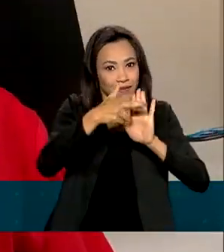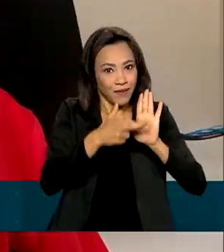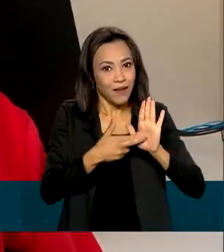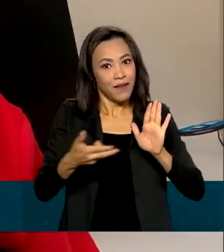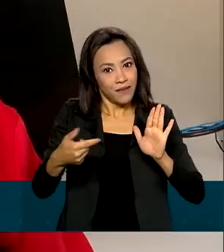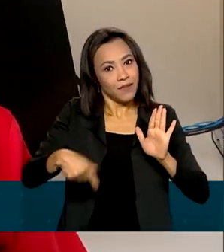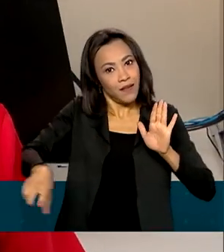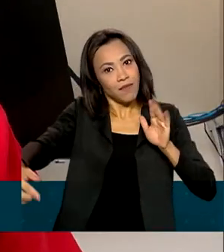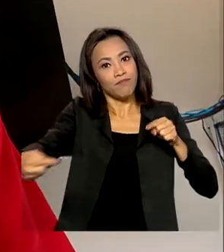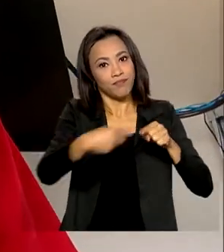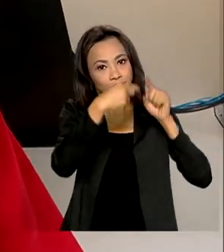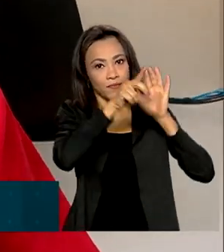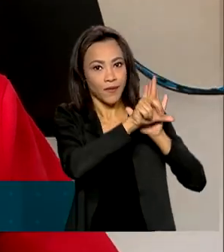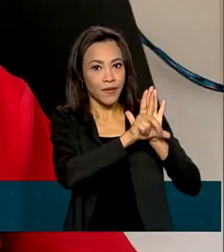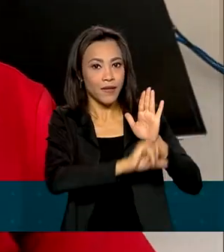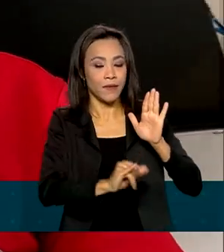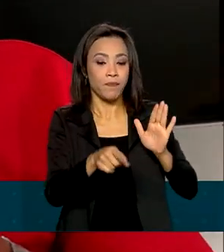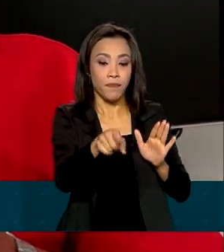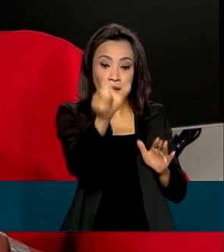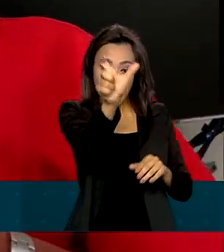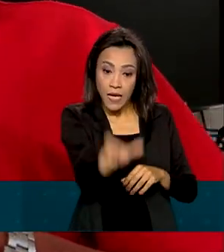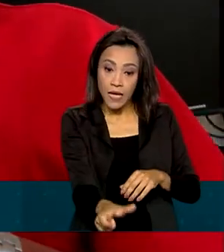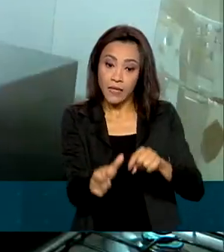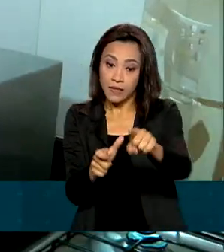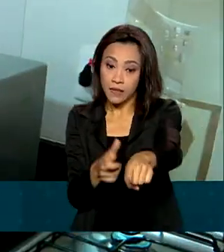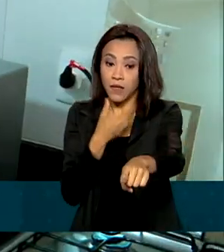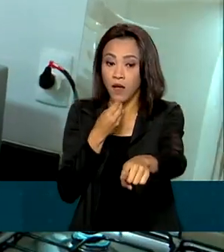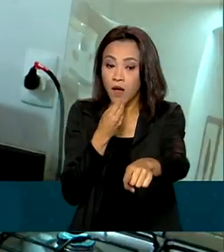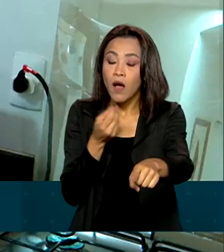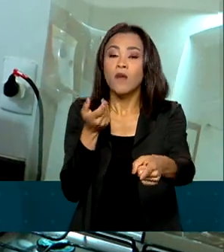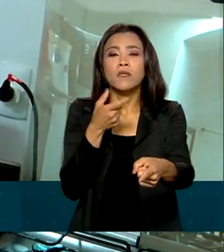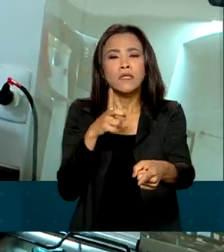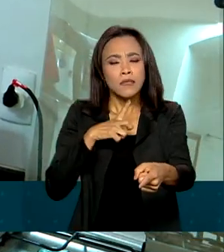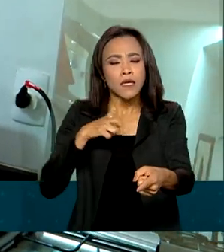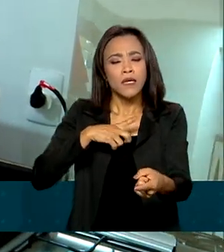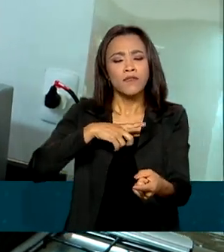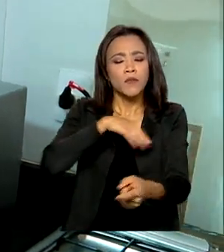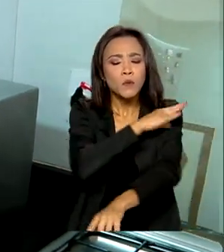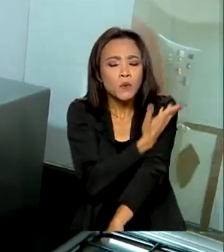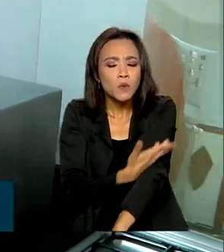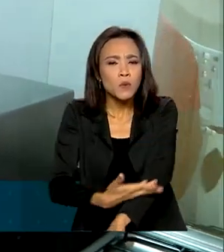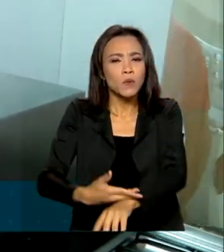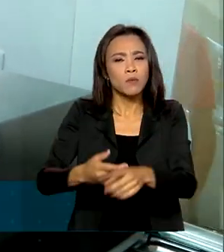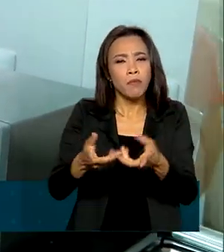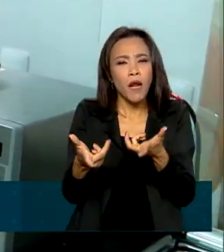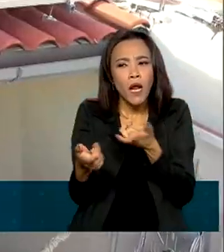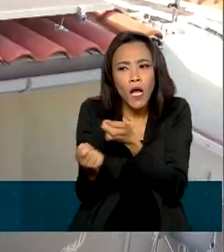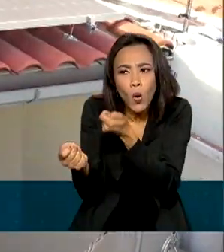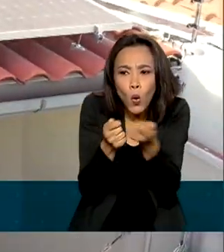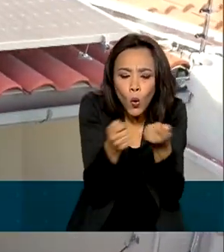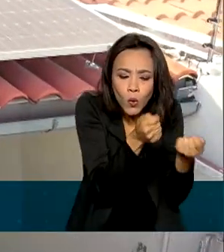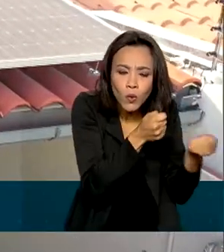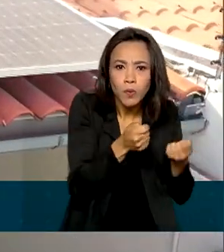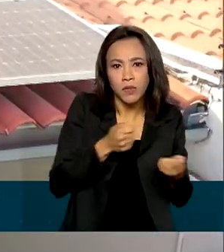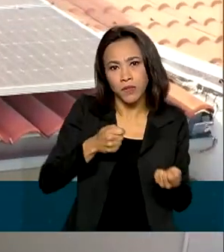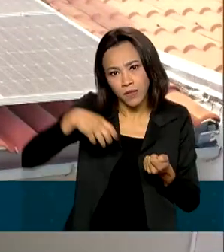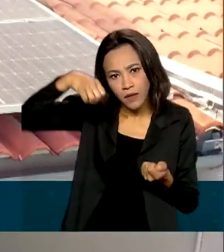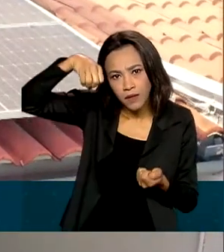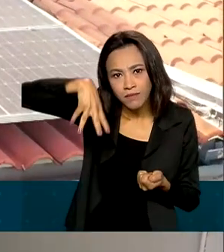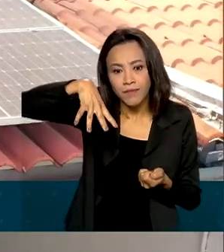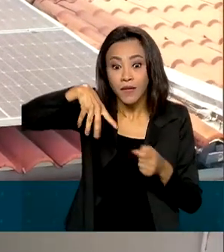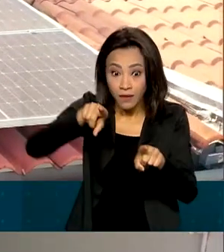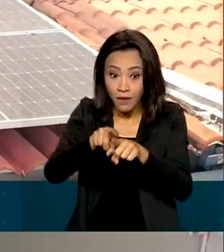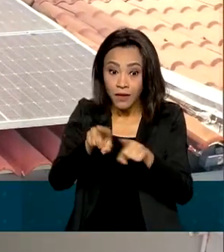O aparecido, que mora com a esposa e o filho em Brasília, adotou vários hábitos para economizar energia, inclusive instalou